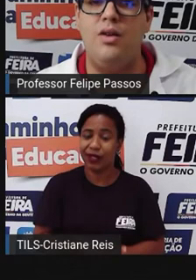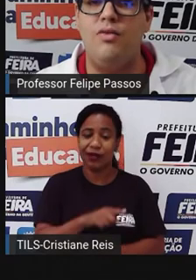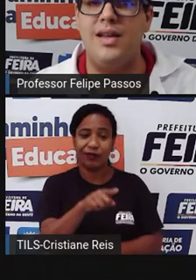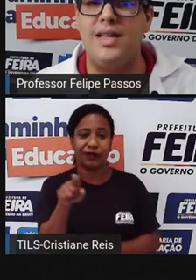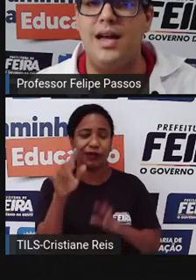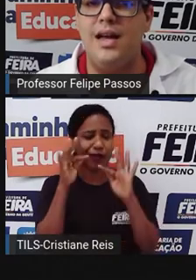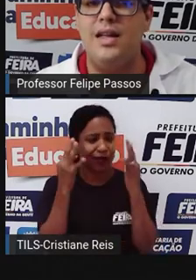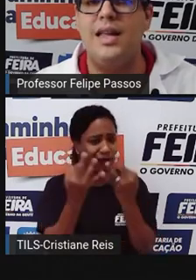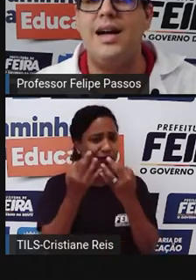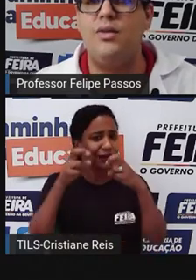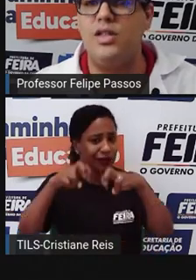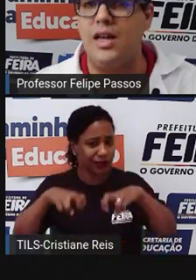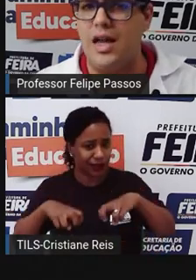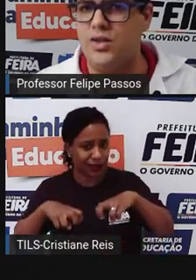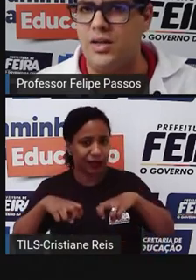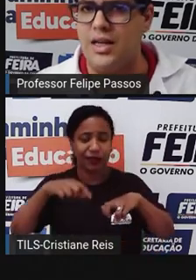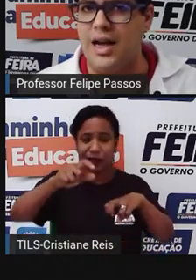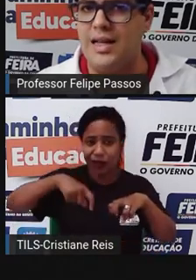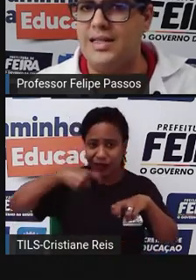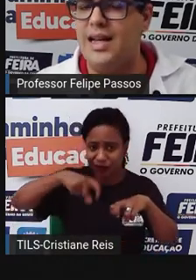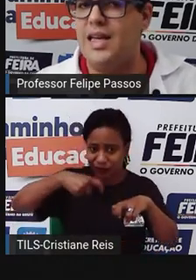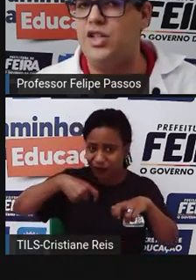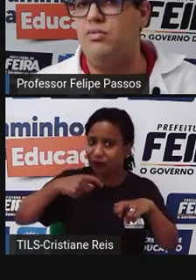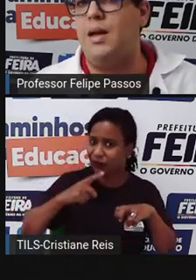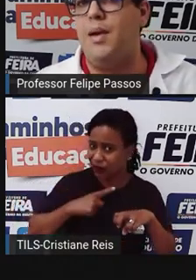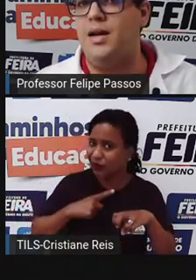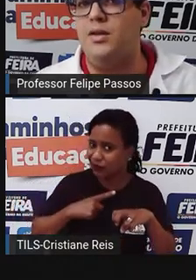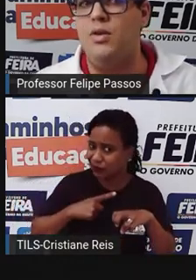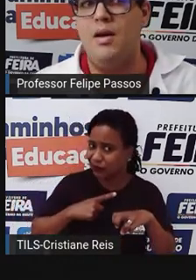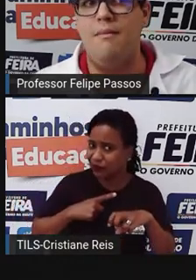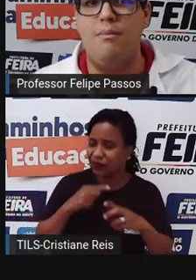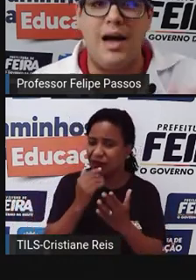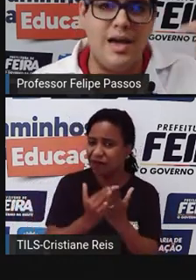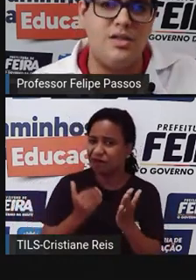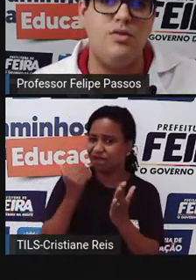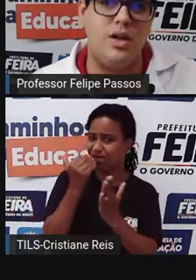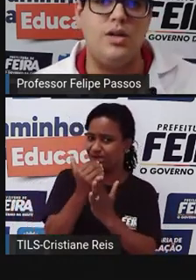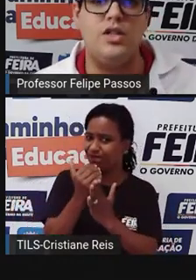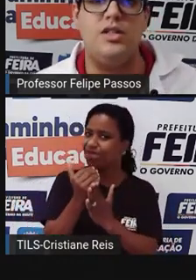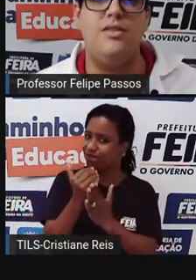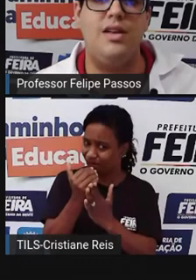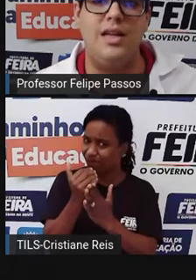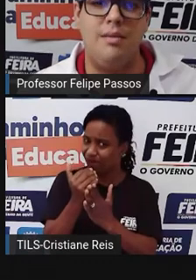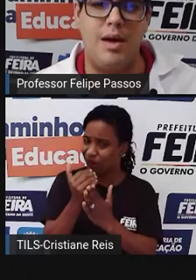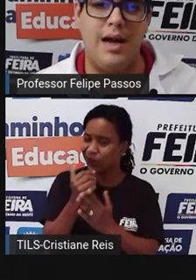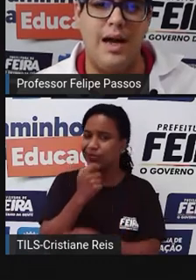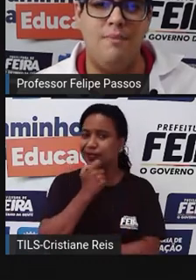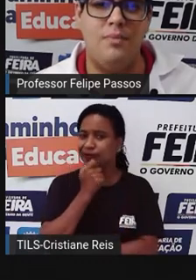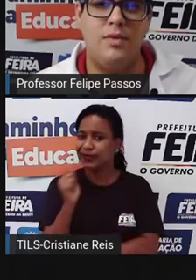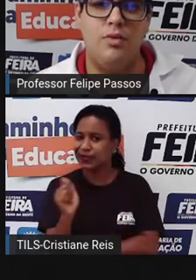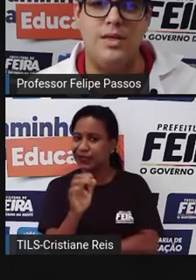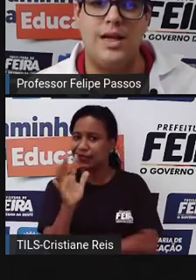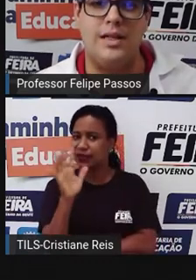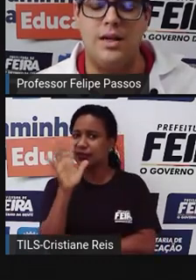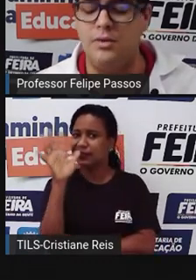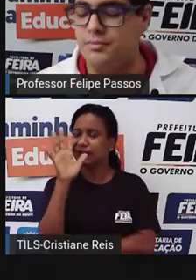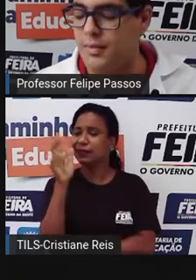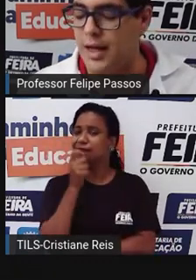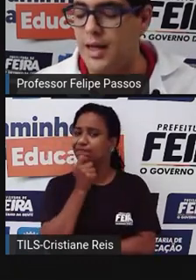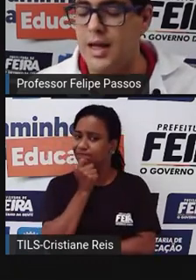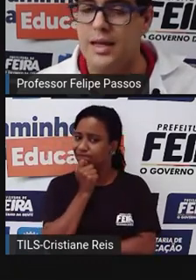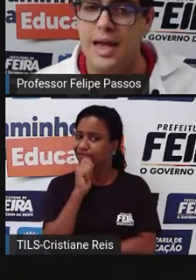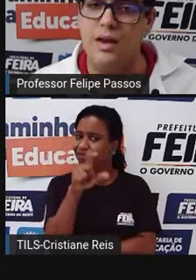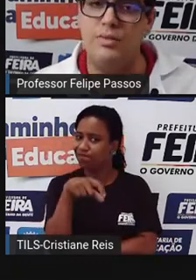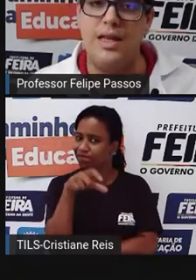com a família e conversar. Tem cartão de crédito aqui em casa? Será que a gente não está pagando mais do que a gente deveria pagar? Com esse cartão,